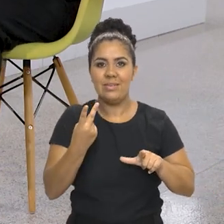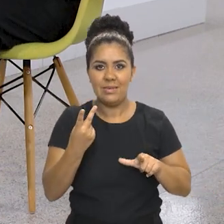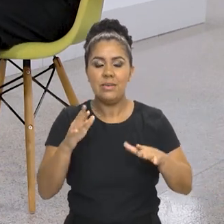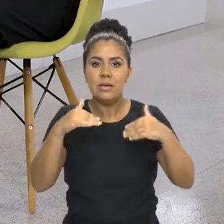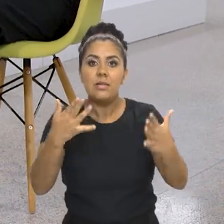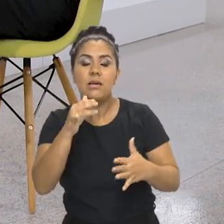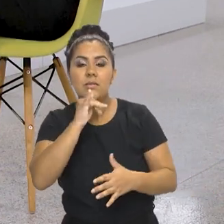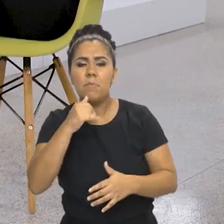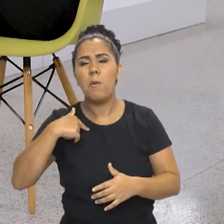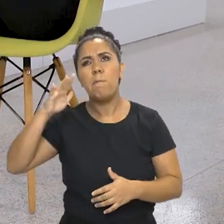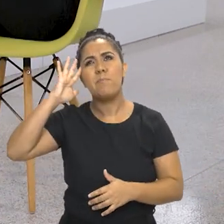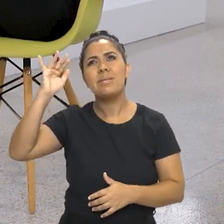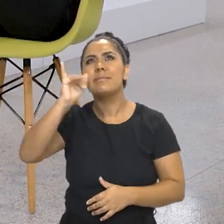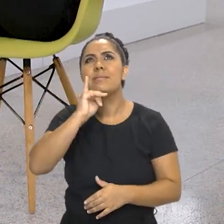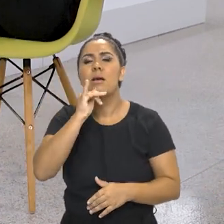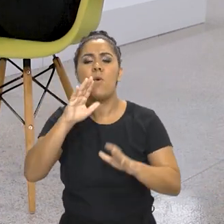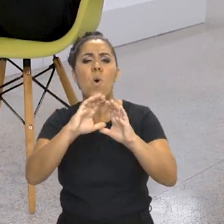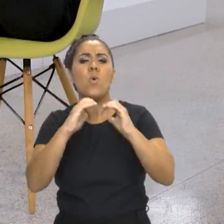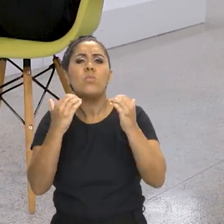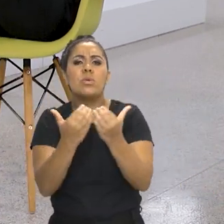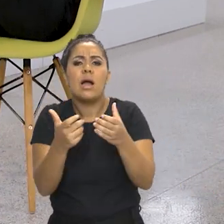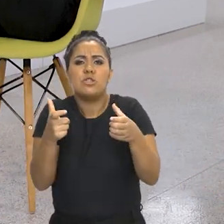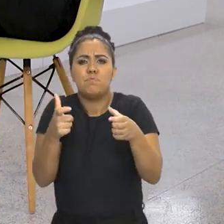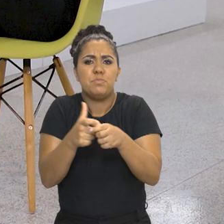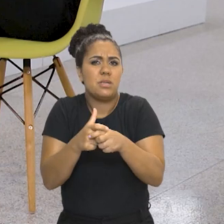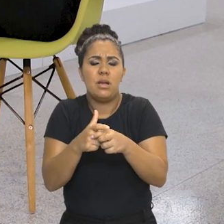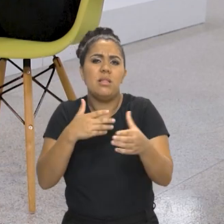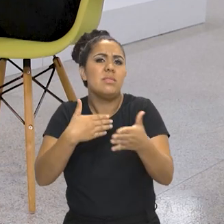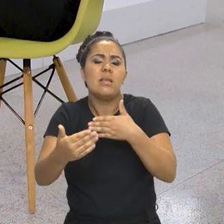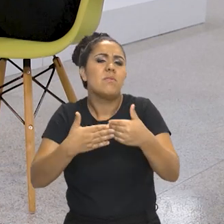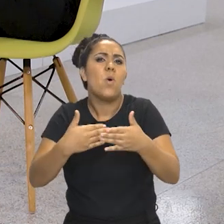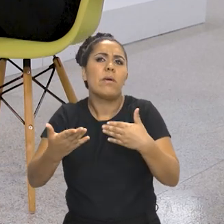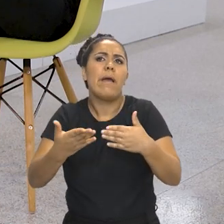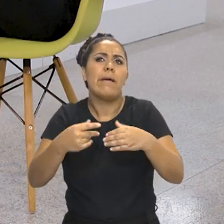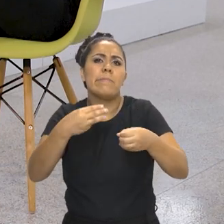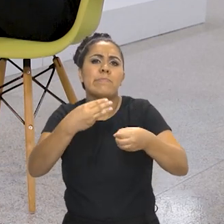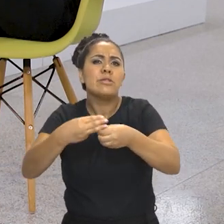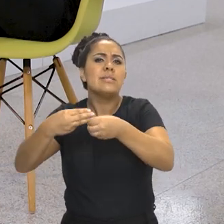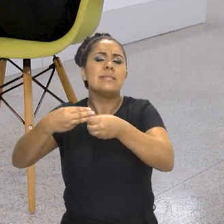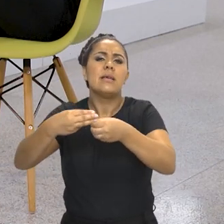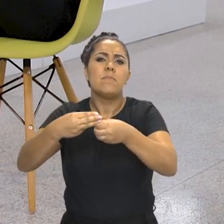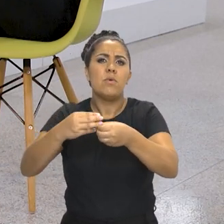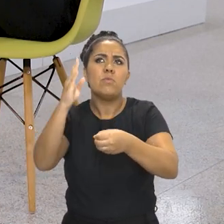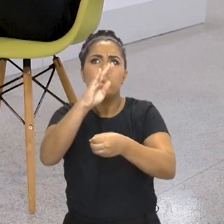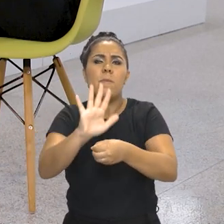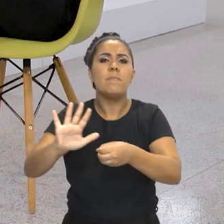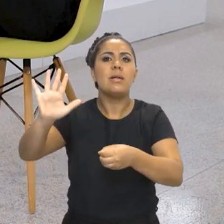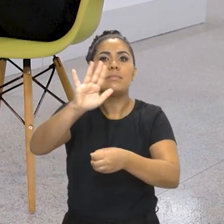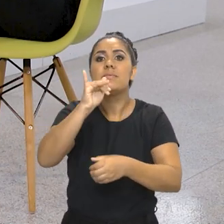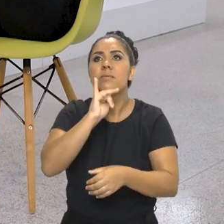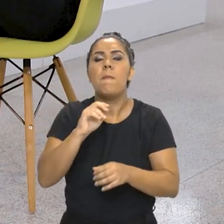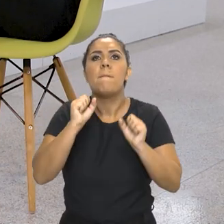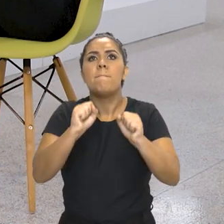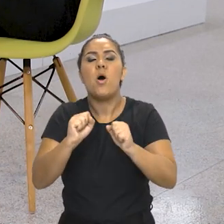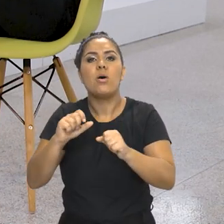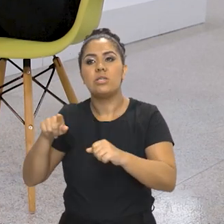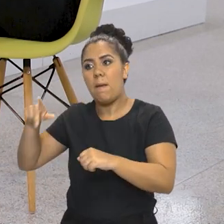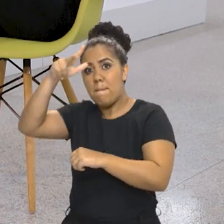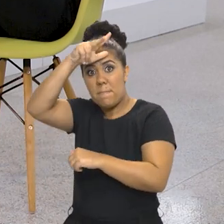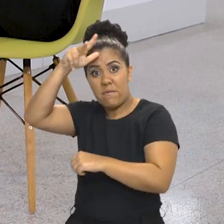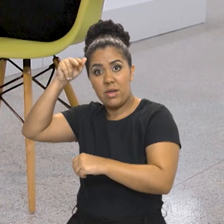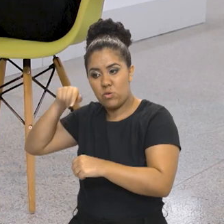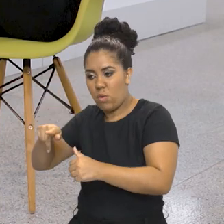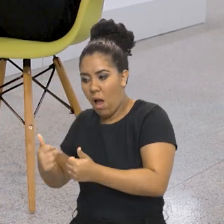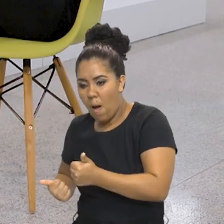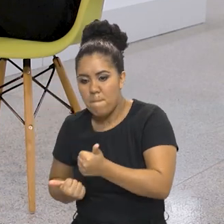numa comunidade pequena, determinado município do Brasil, pode ter até um apoio, por exemplo, de uma prefeitura, que